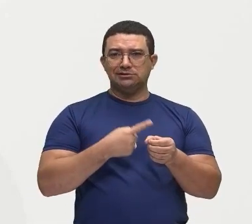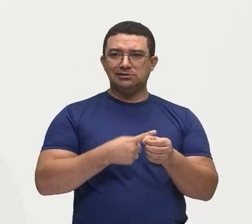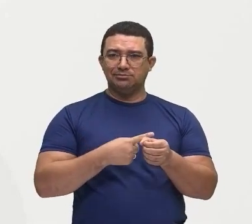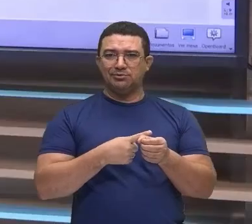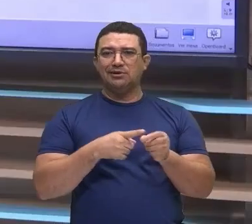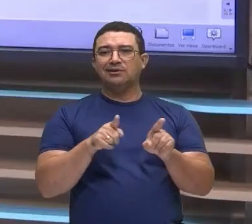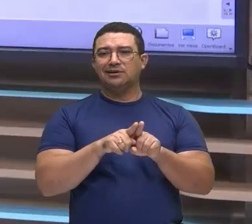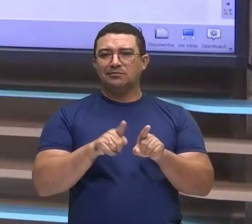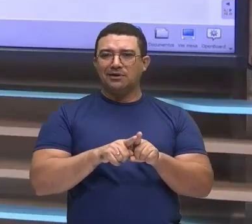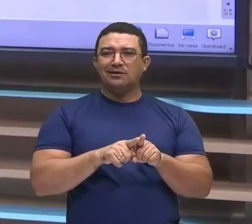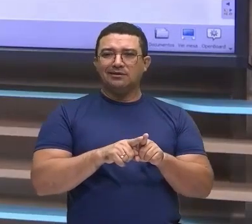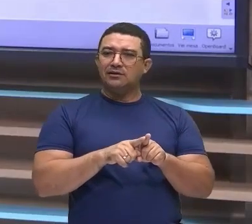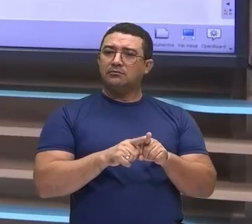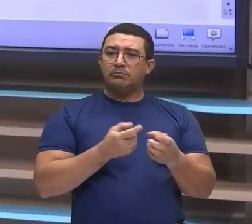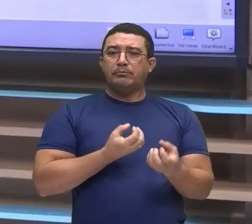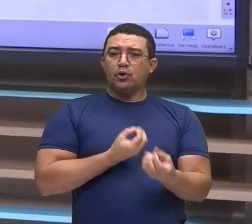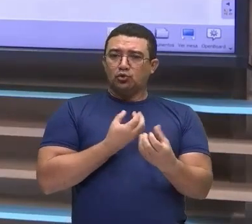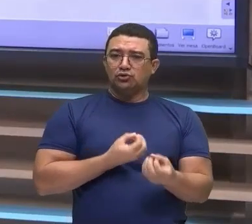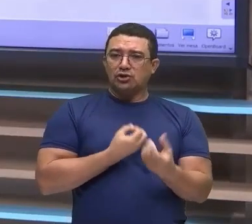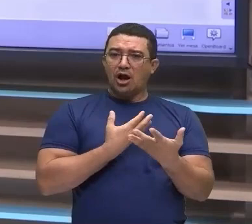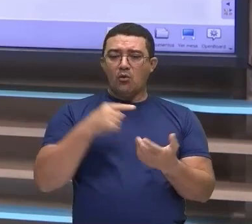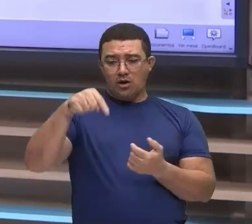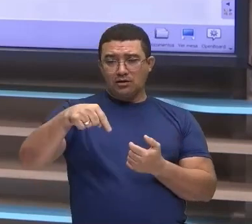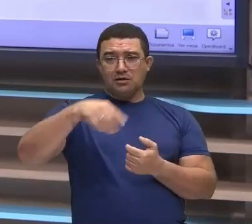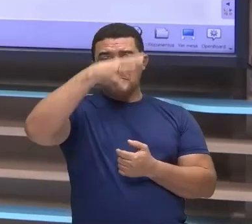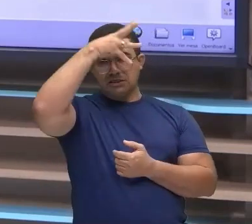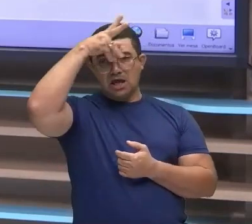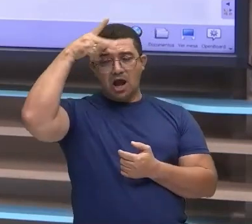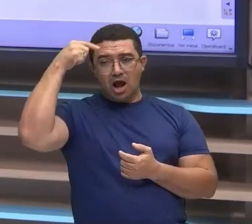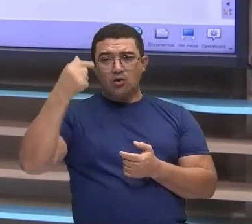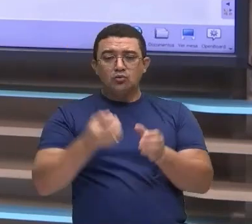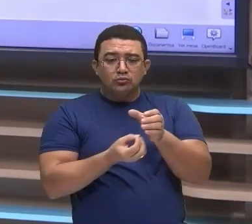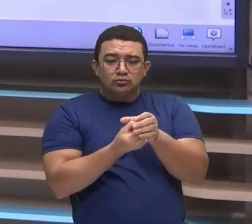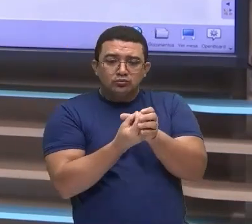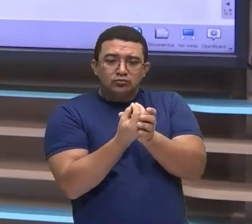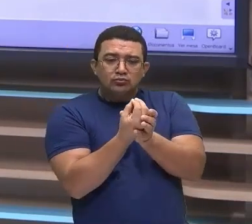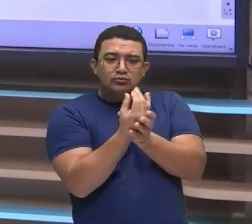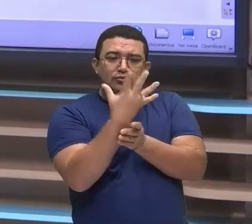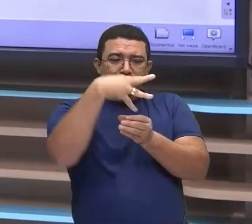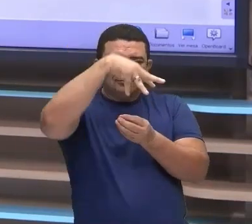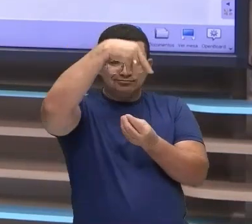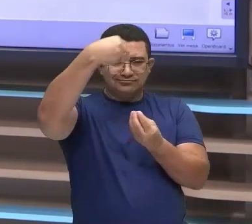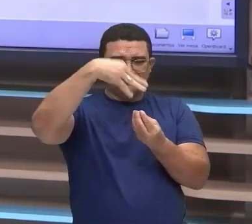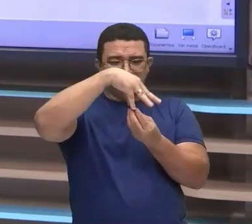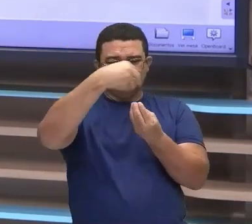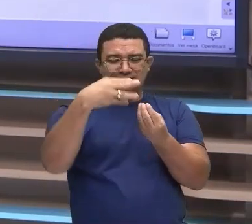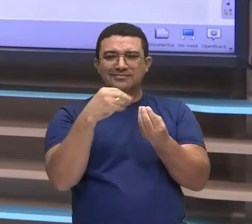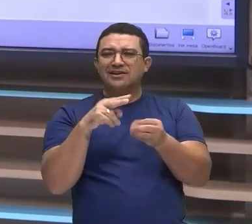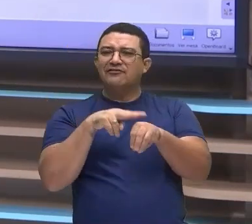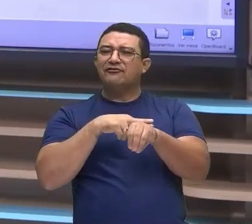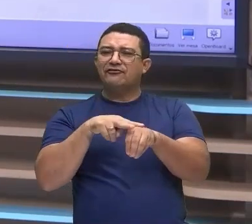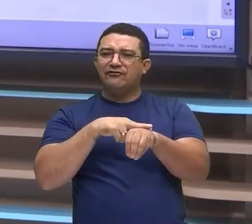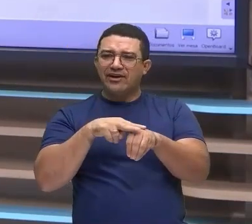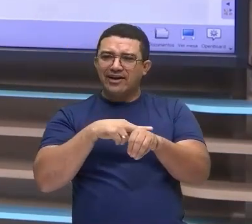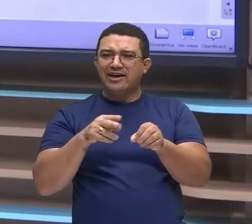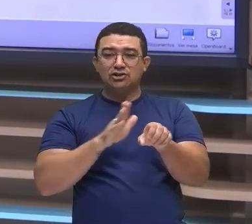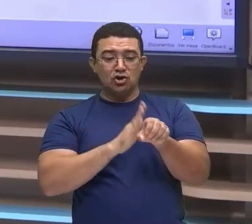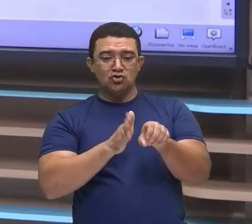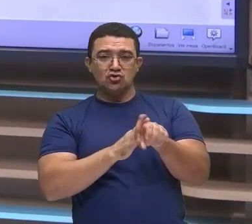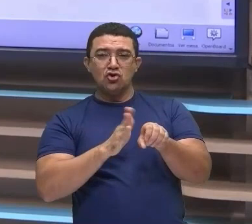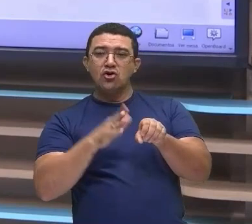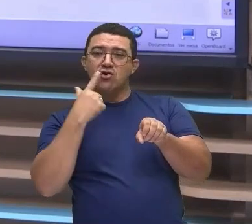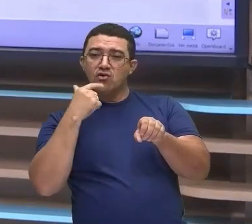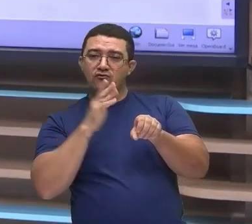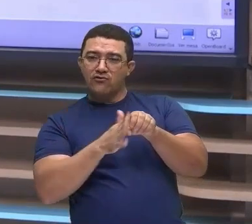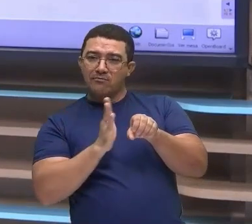Manaus, né? O cheiro verde, a cebolinha, a couve, alface, tomate, entre outros itens